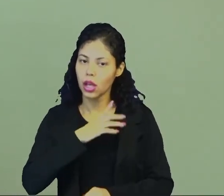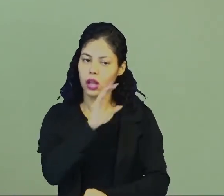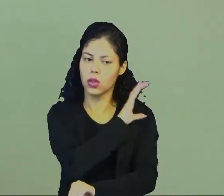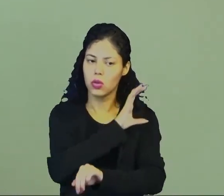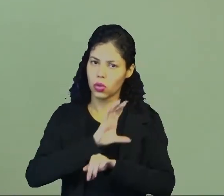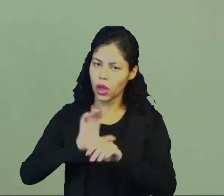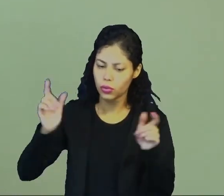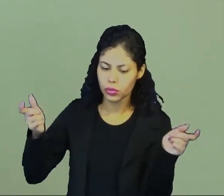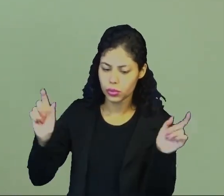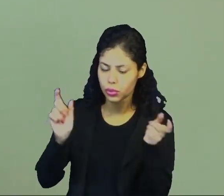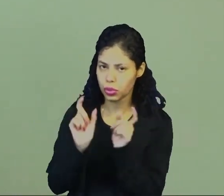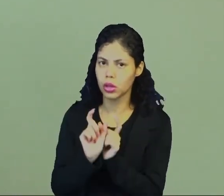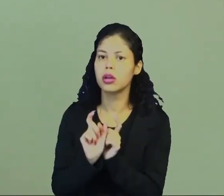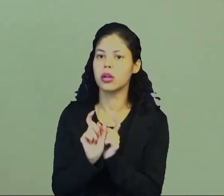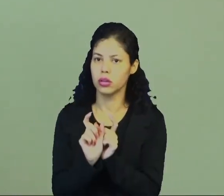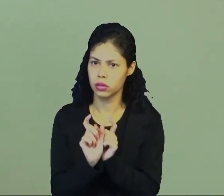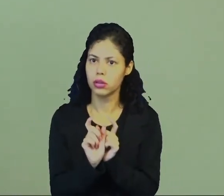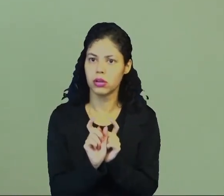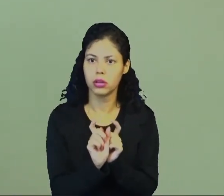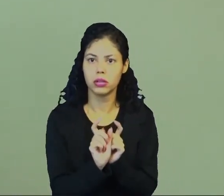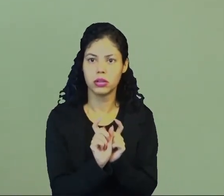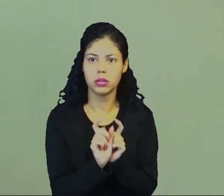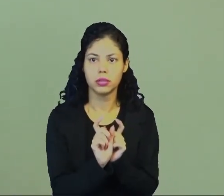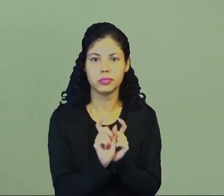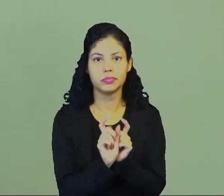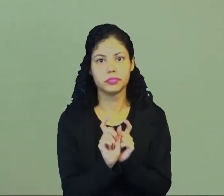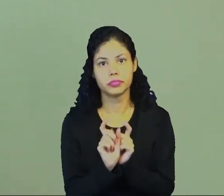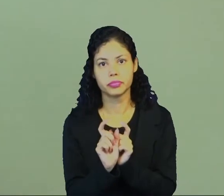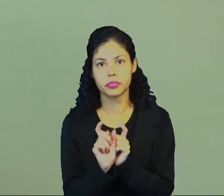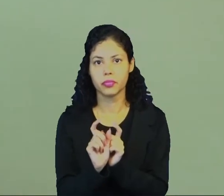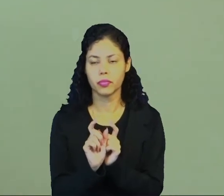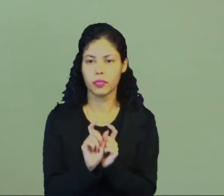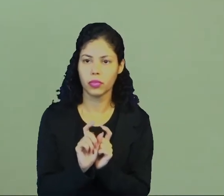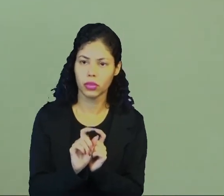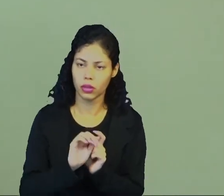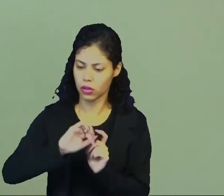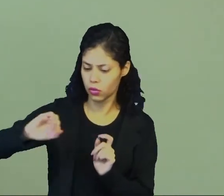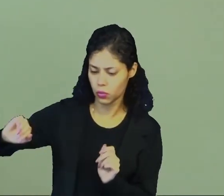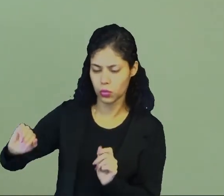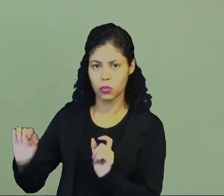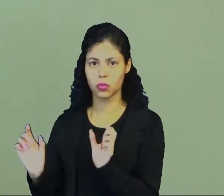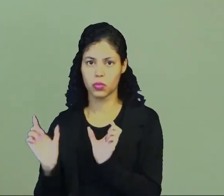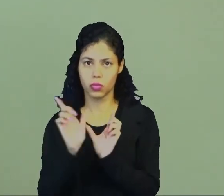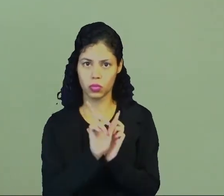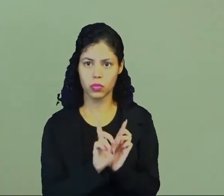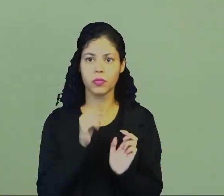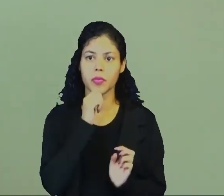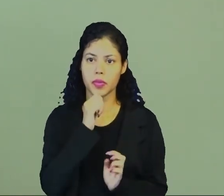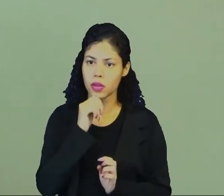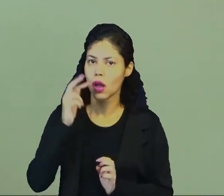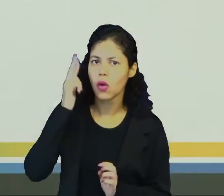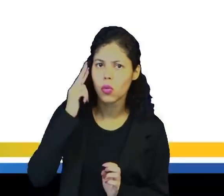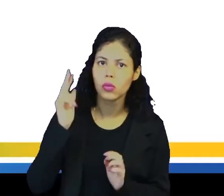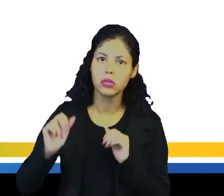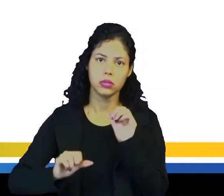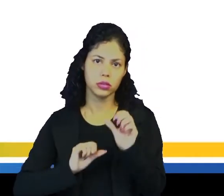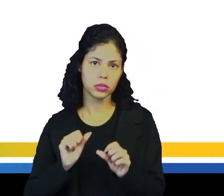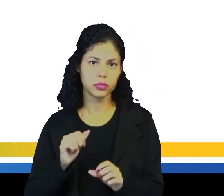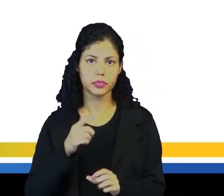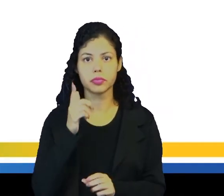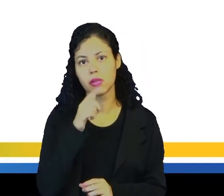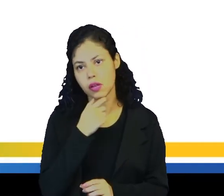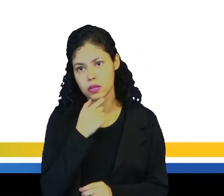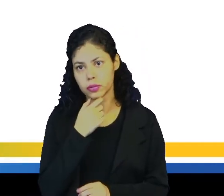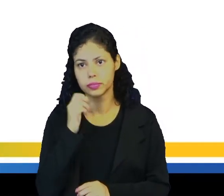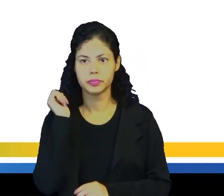cultura de diminuir as palavras, tirando uma letra e colocando o apóstrofo, então é mais comum que isso ocorra em língua